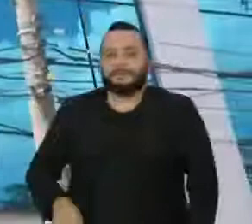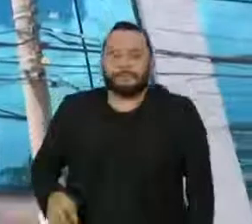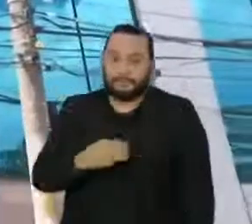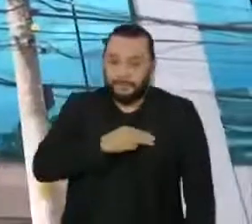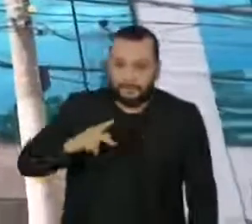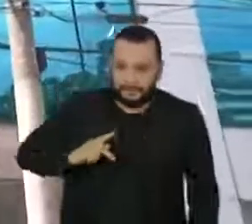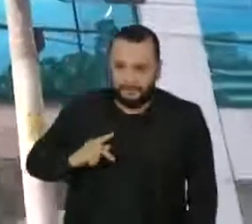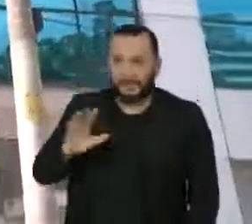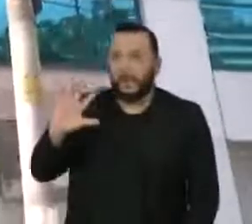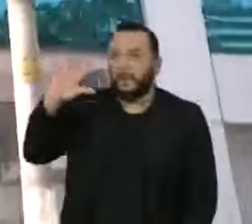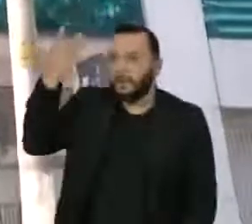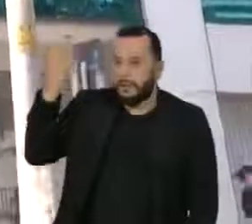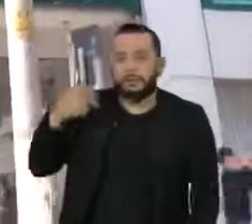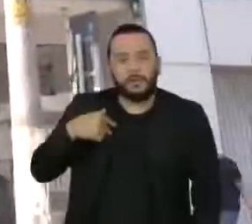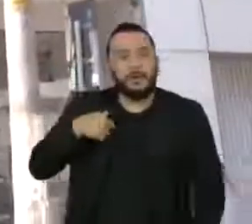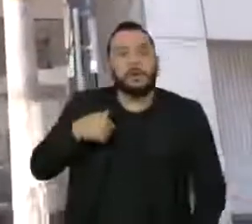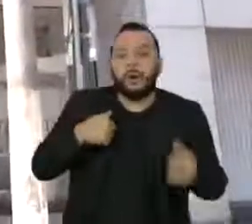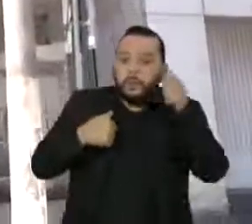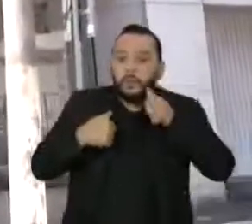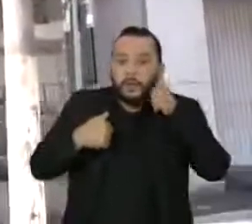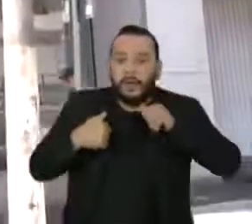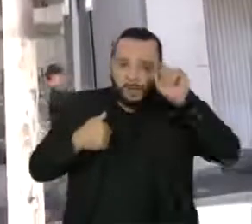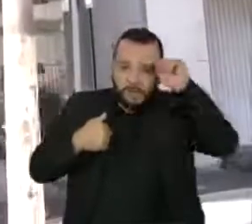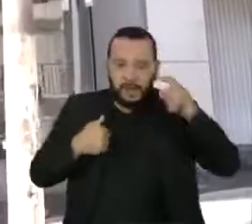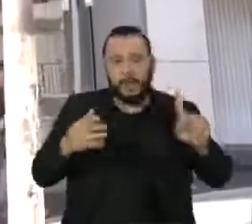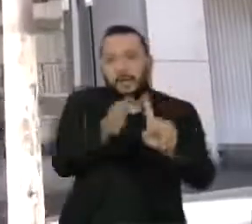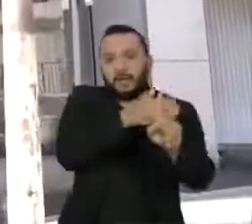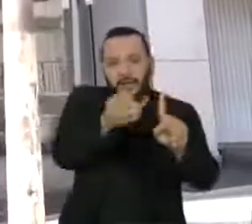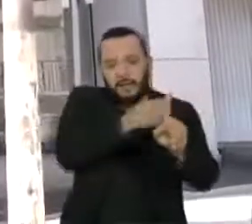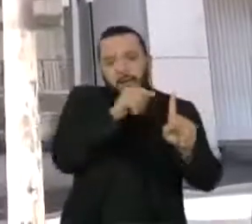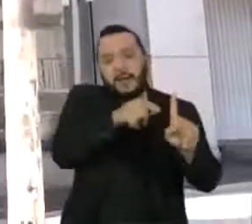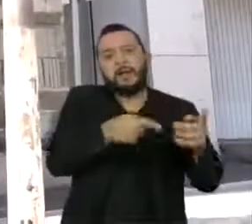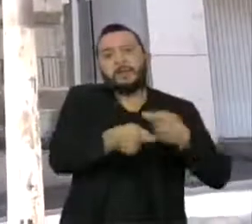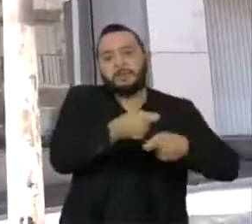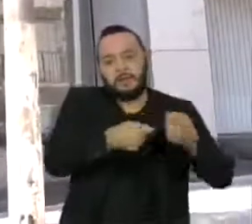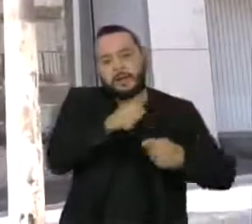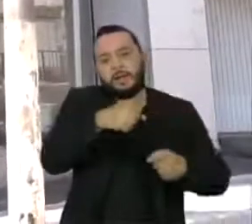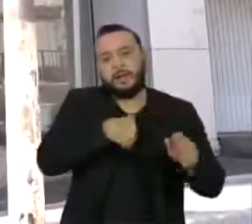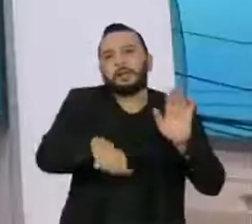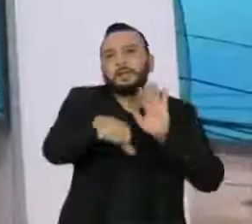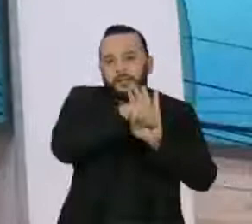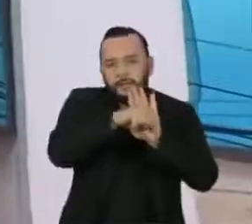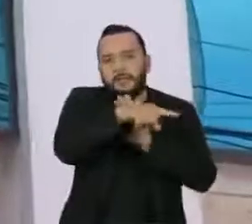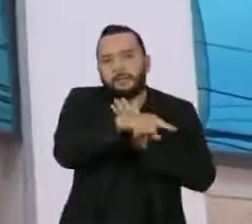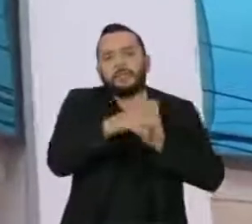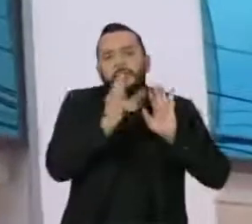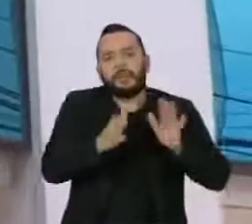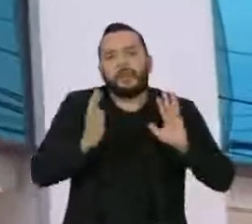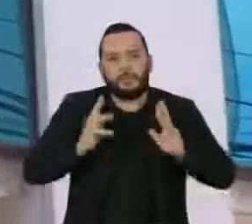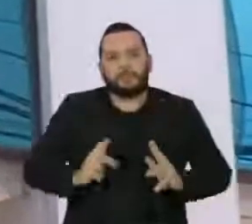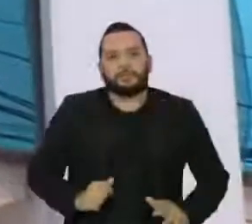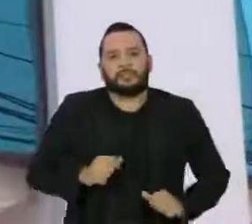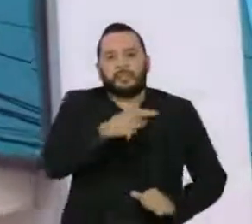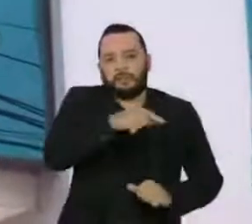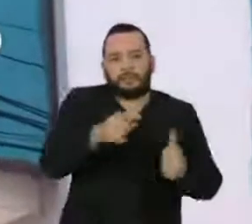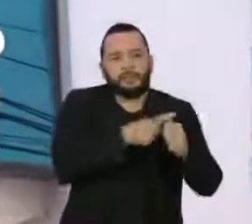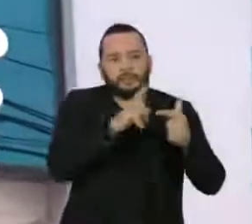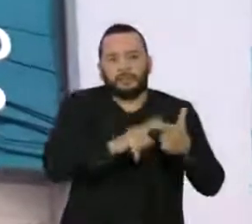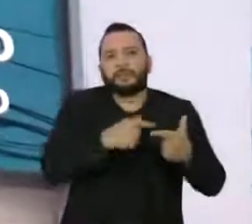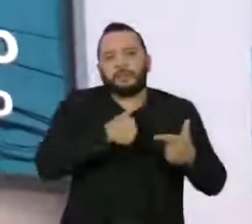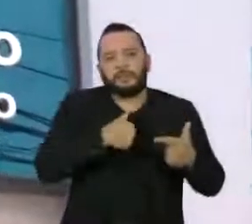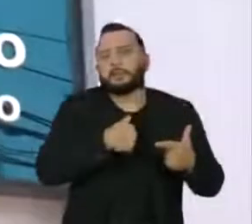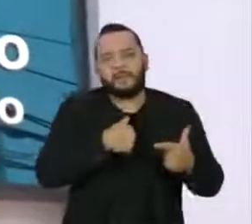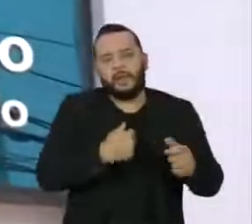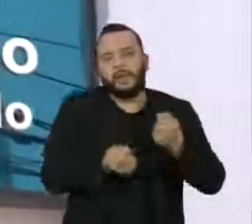Público, no episódio que foi agredida pelos policiais, a comerciante cometeu os crimes de infração de medida sanitária preventiva, desacato,